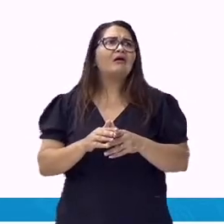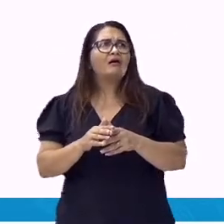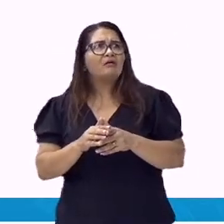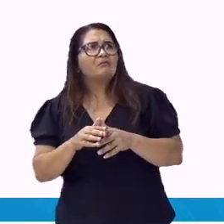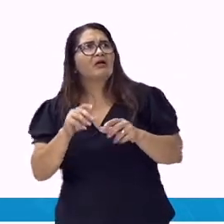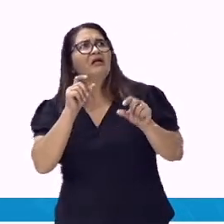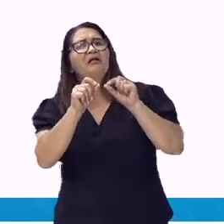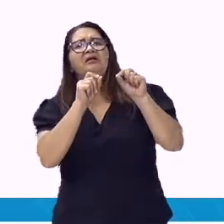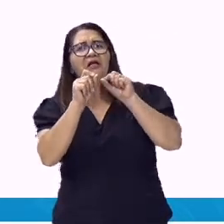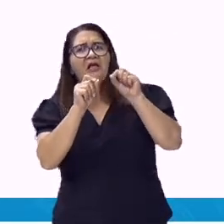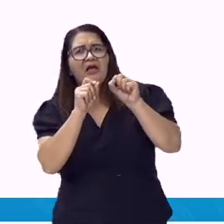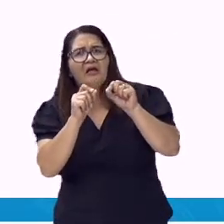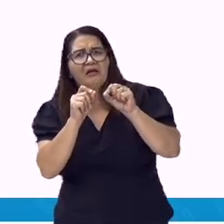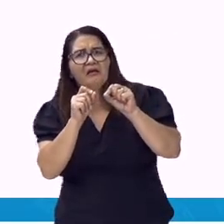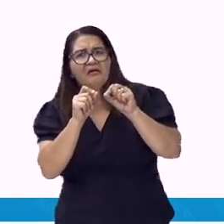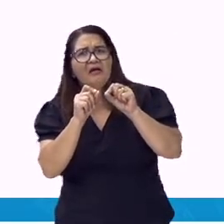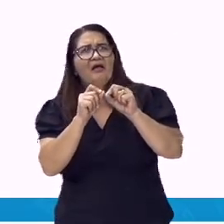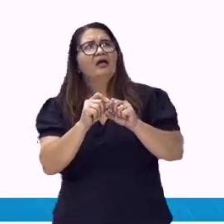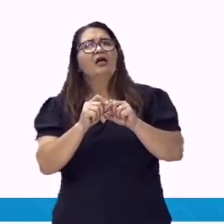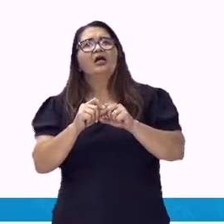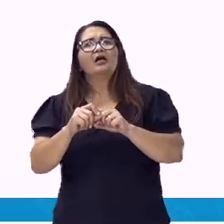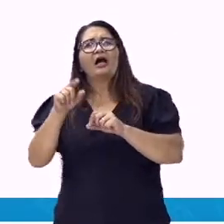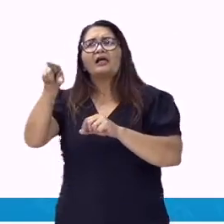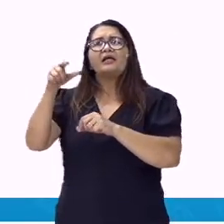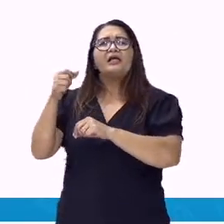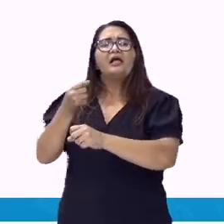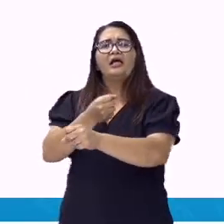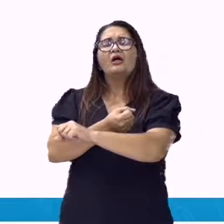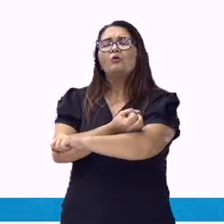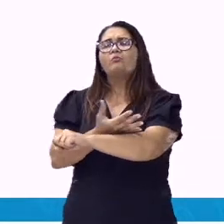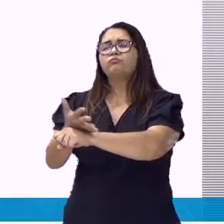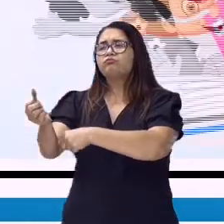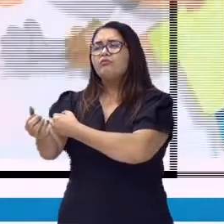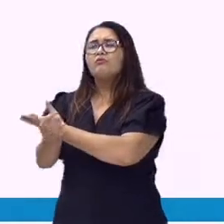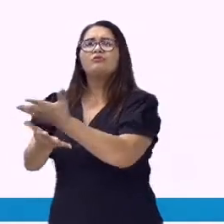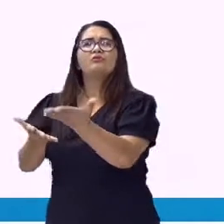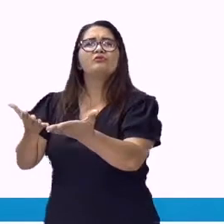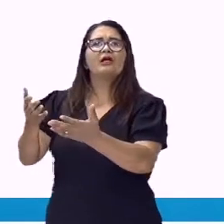substantivo. É, portanto, um pronome indefinido.